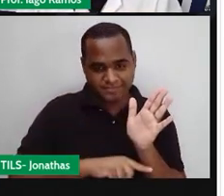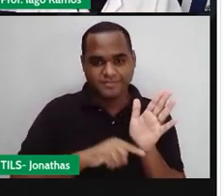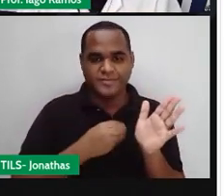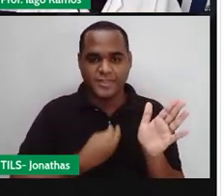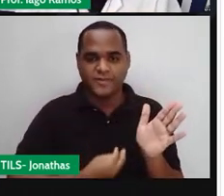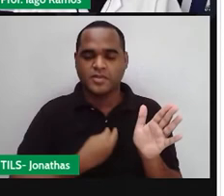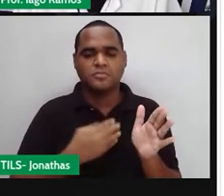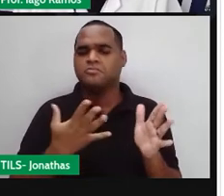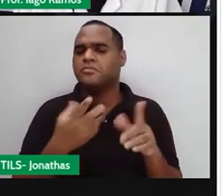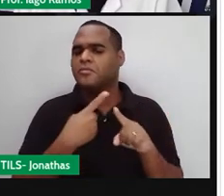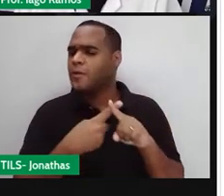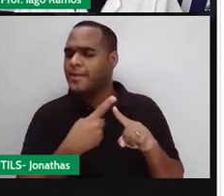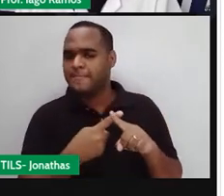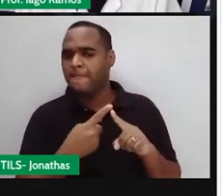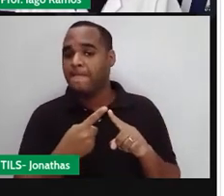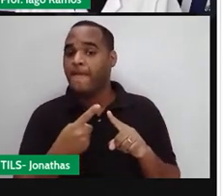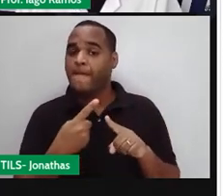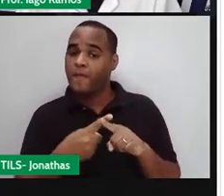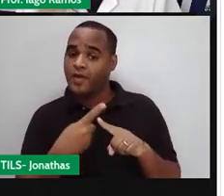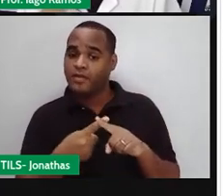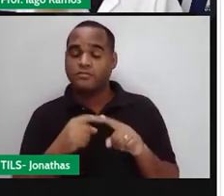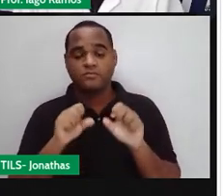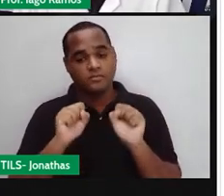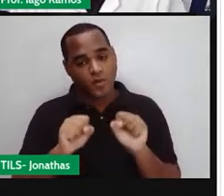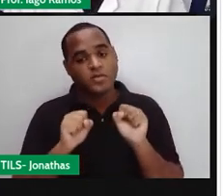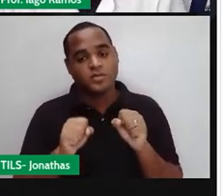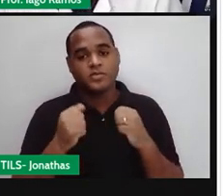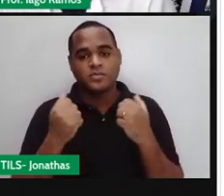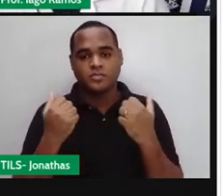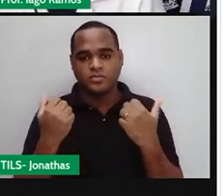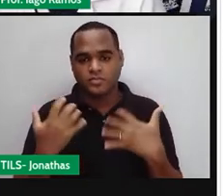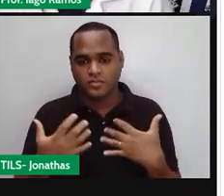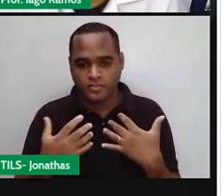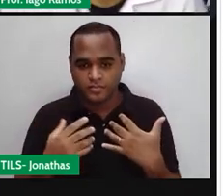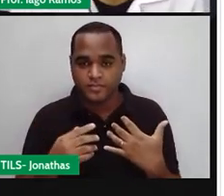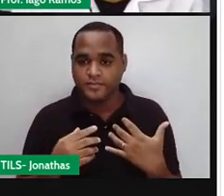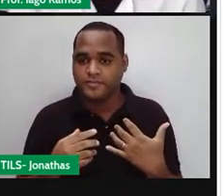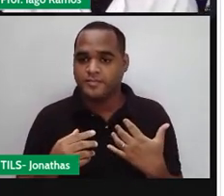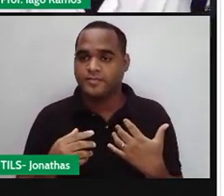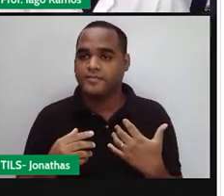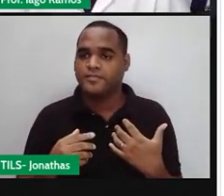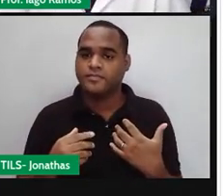Por quê? Porque, pois, né? Pois.